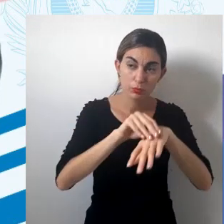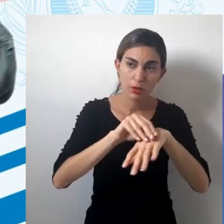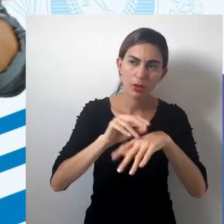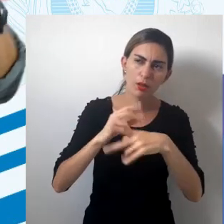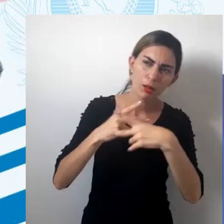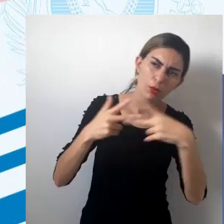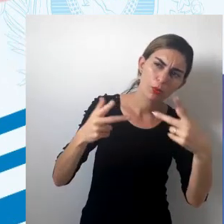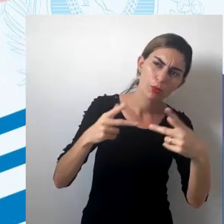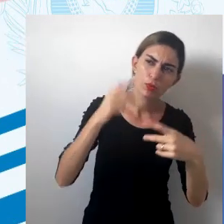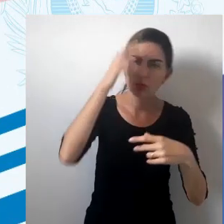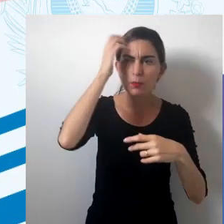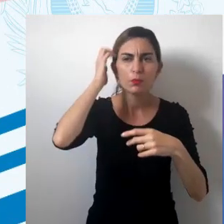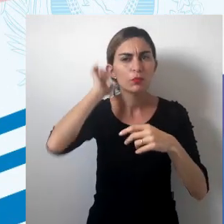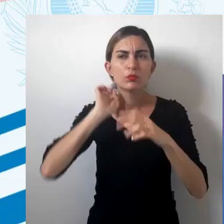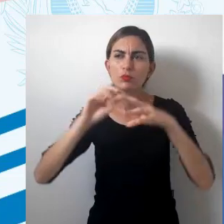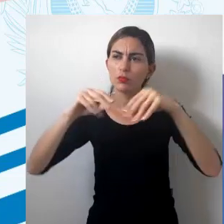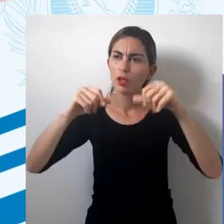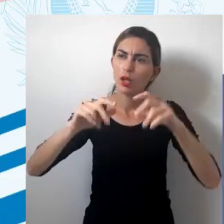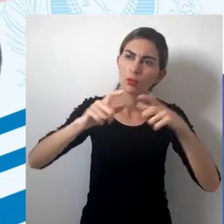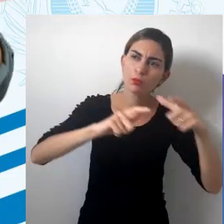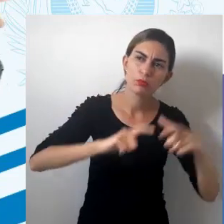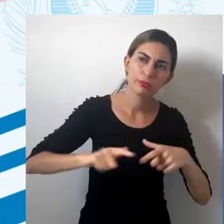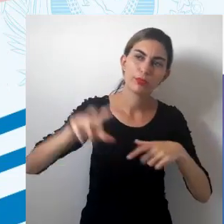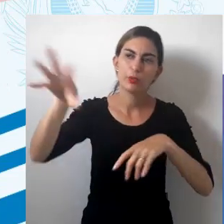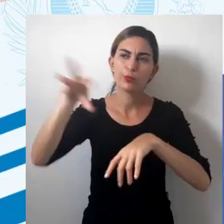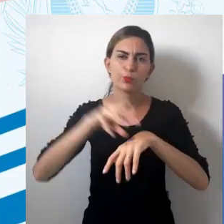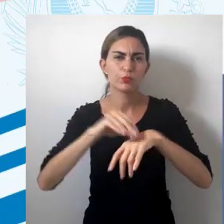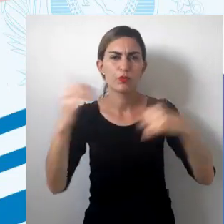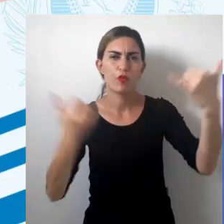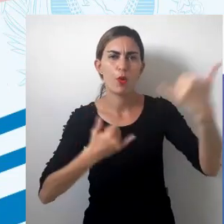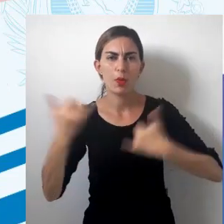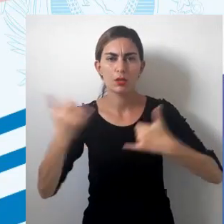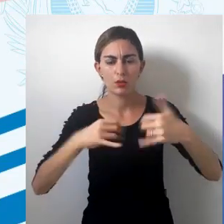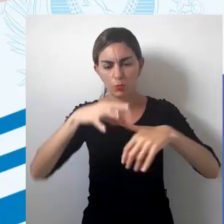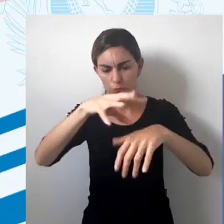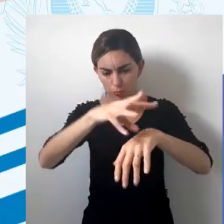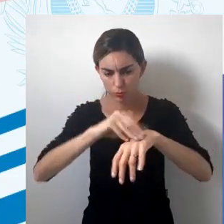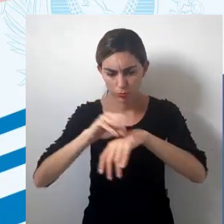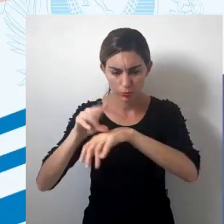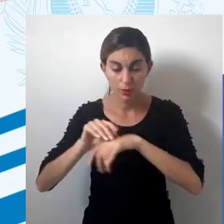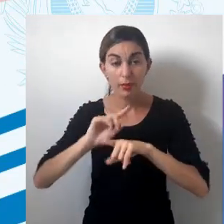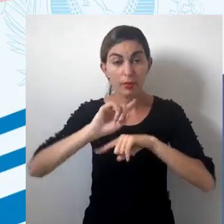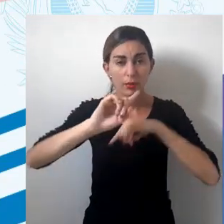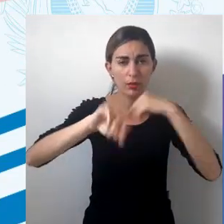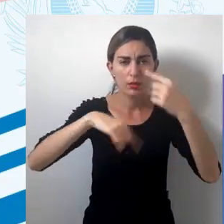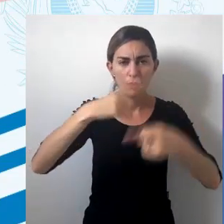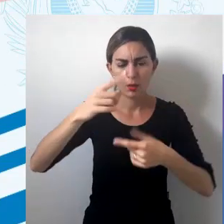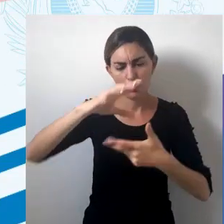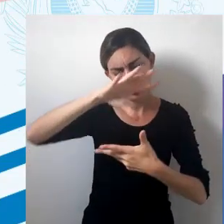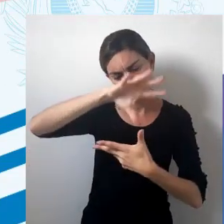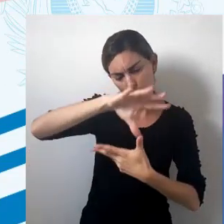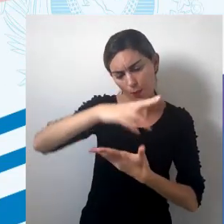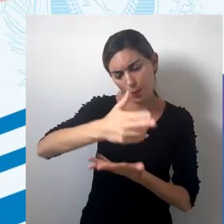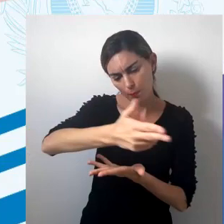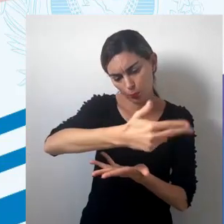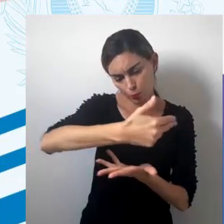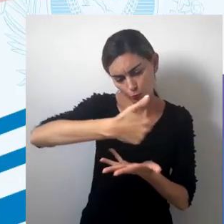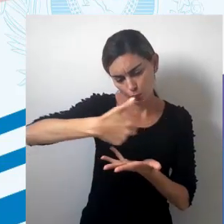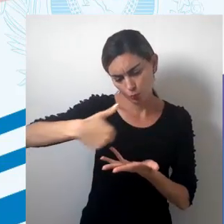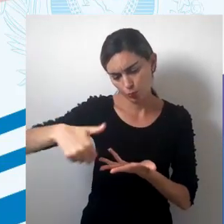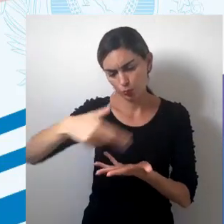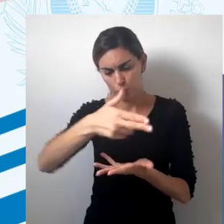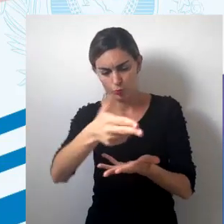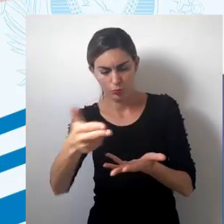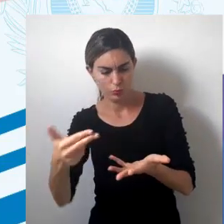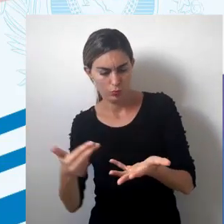elementos sobre a superfície, dados e informações sobre a superfície da Terra. A partir desses dados e informações,